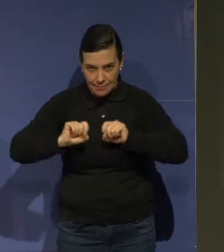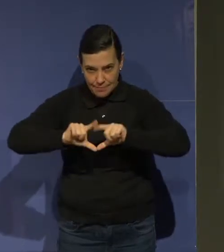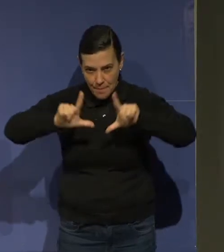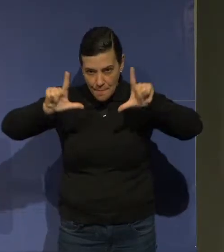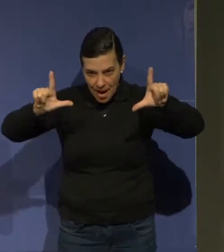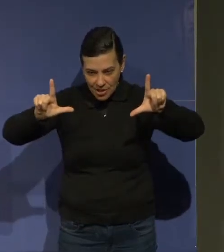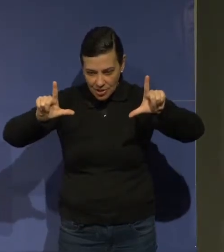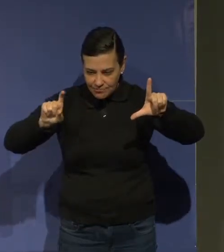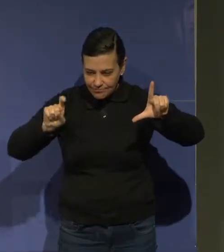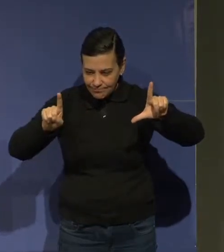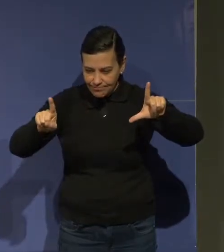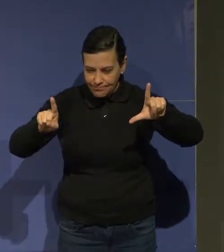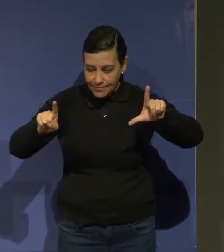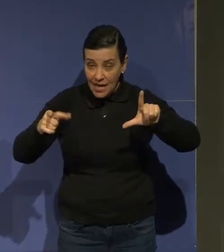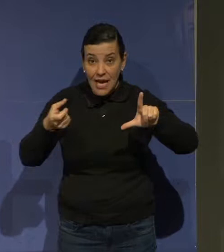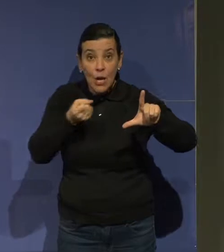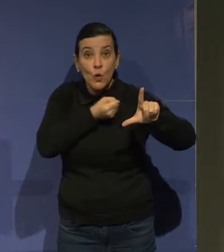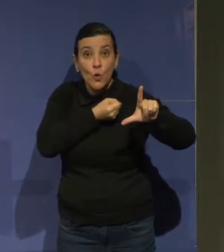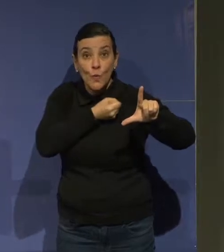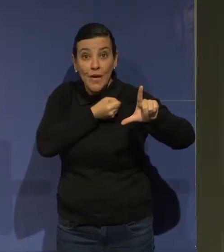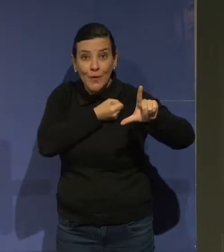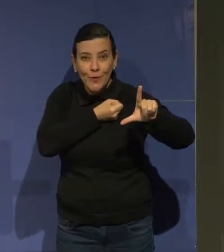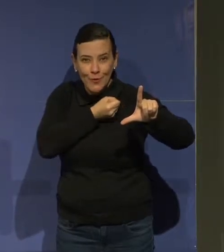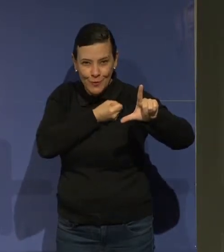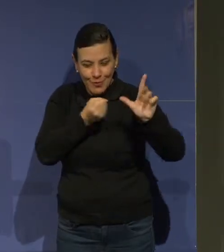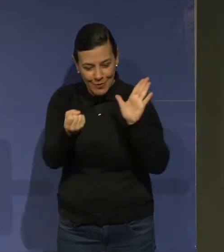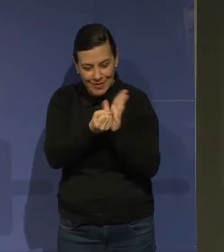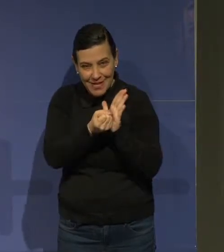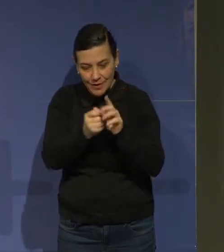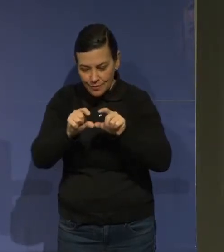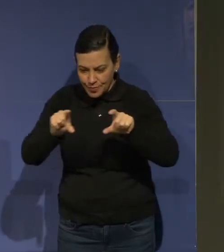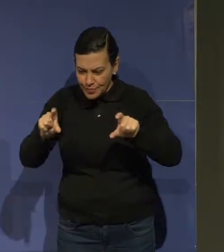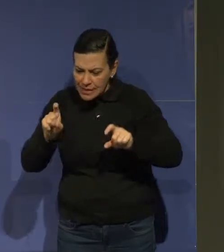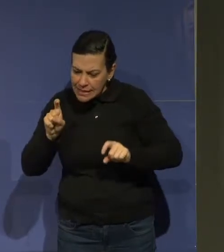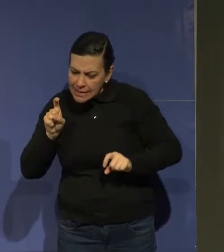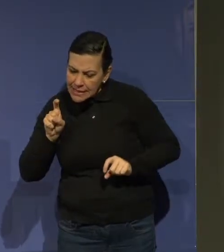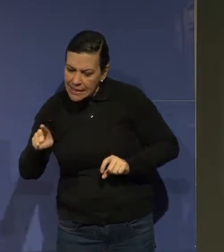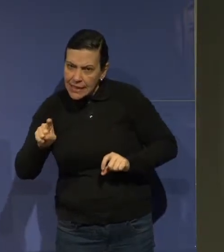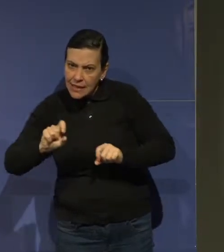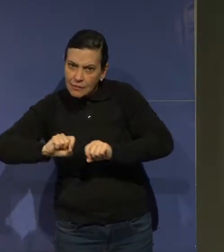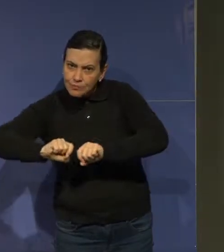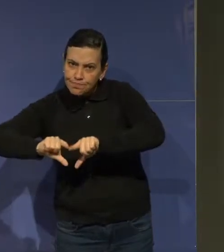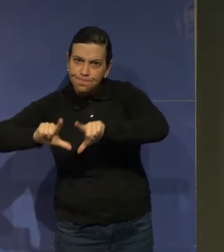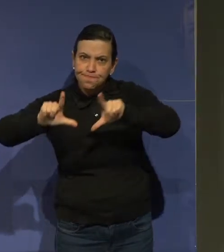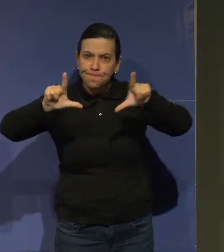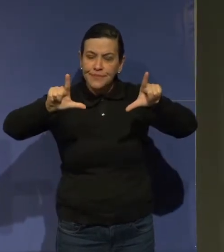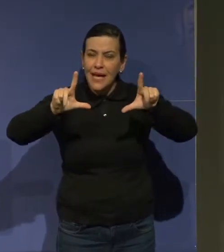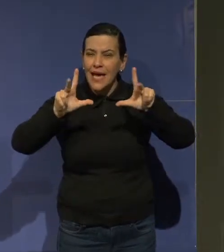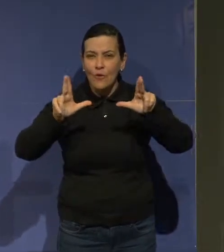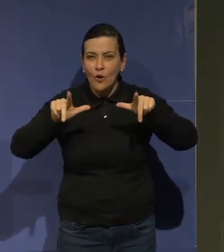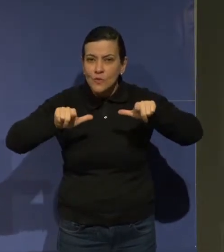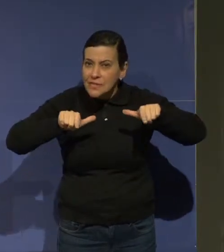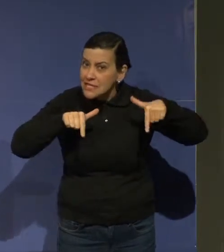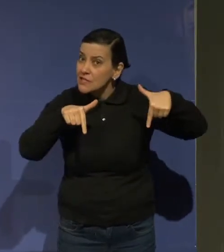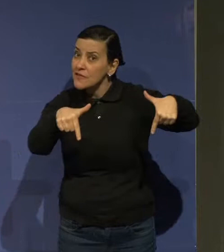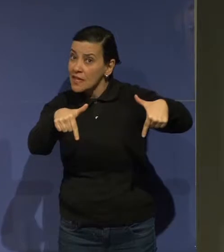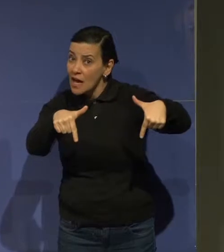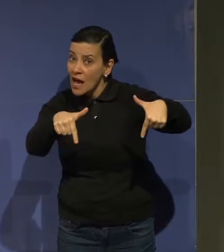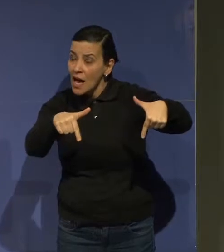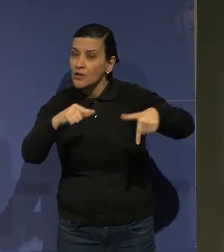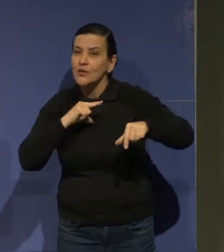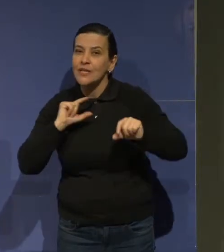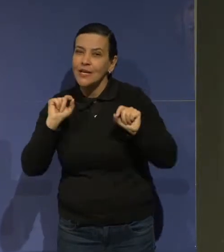já dá o número do selo, validade e tudo mais. Você clica nele, ele aparece certificado. E nós temos um